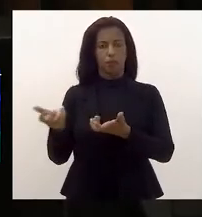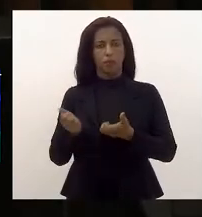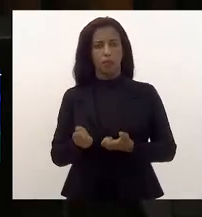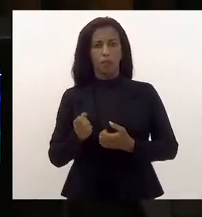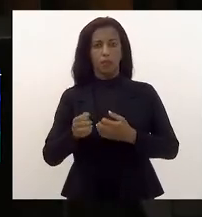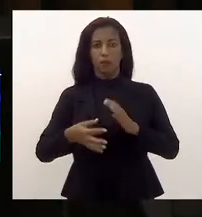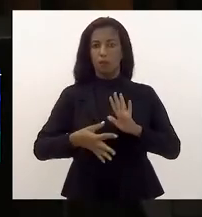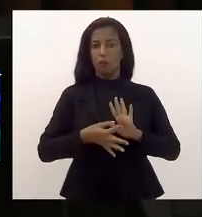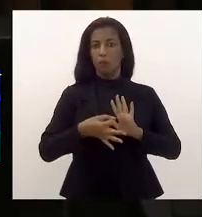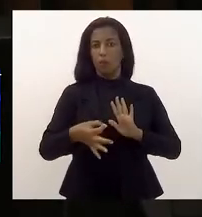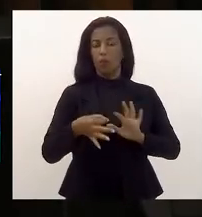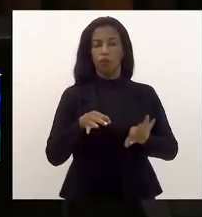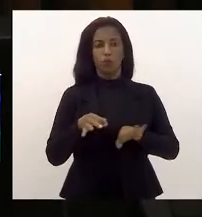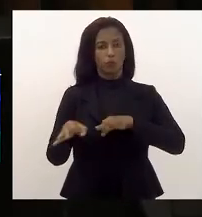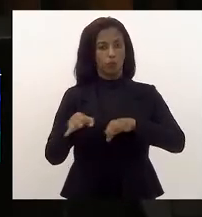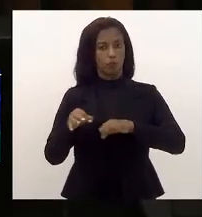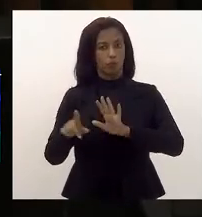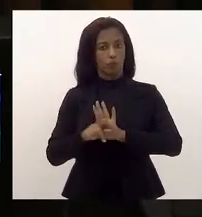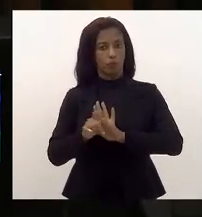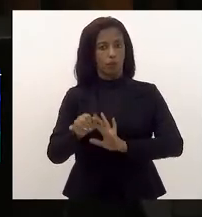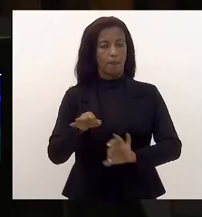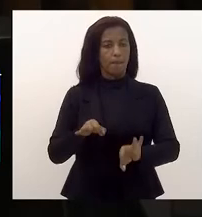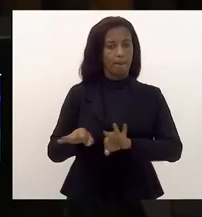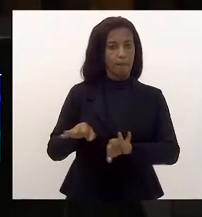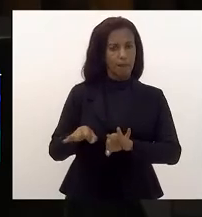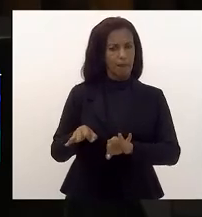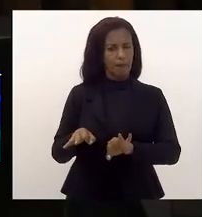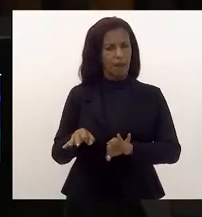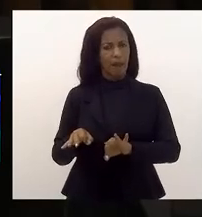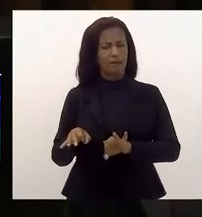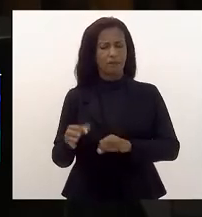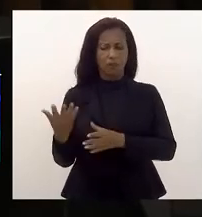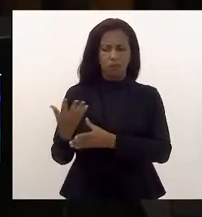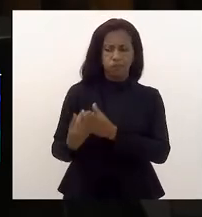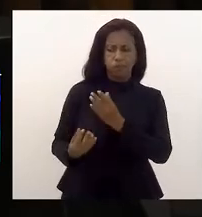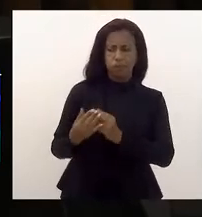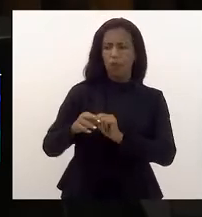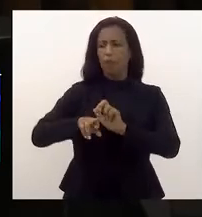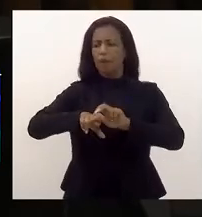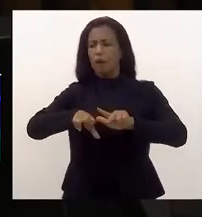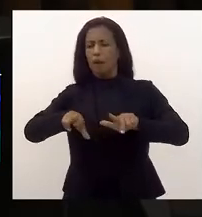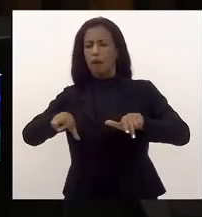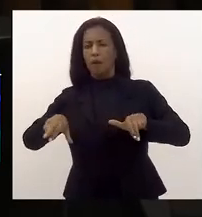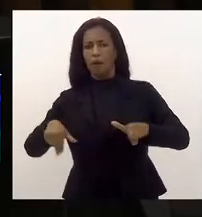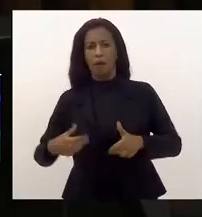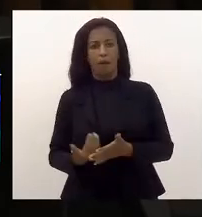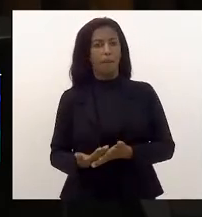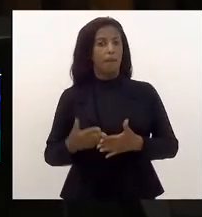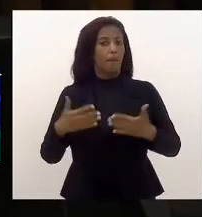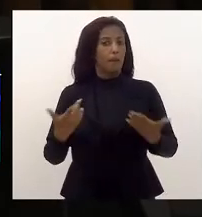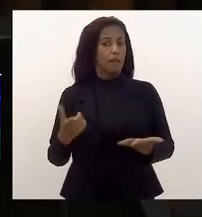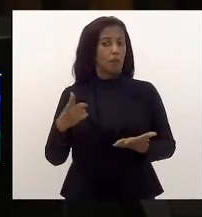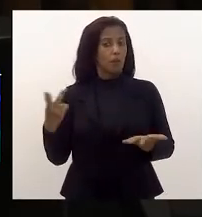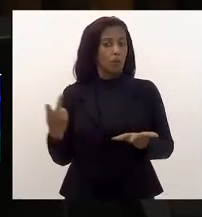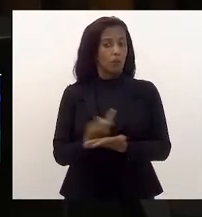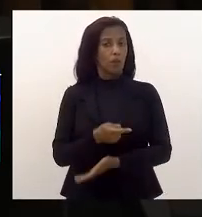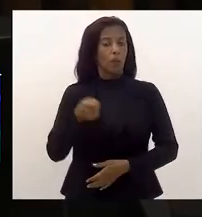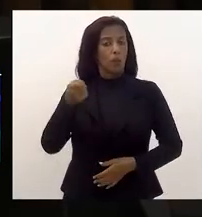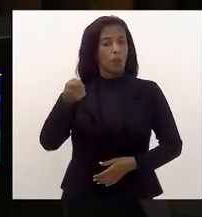sugestão de projeto de lei, preparadas muitas mãos, para que, quando houvesse o leilão,